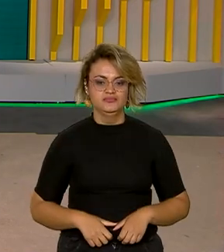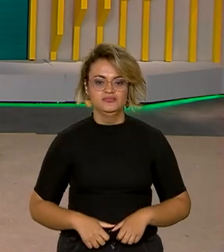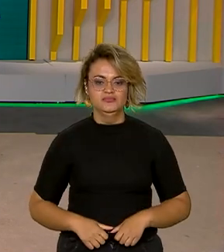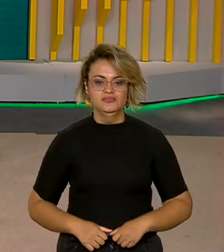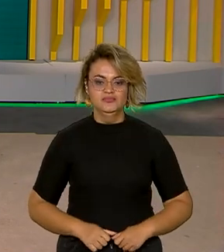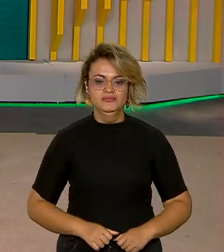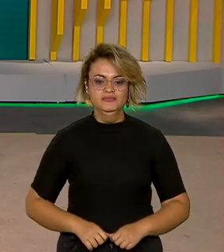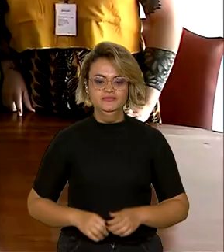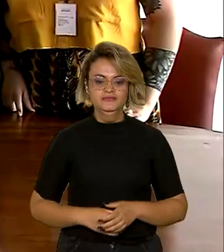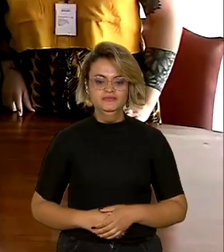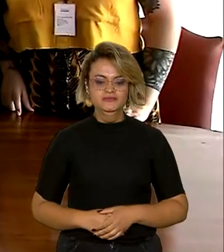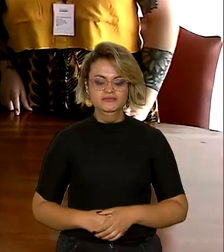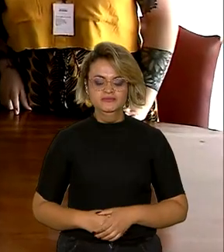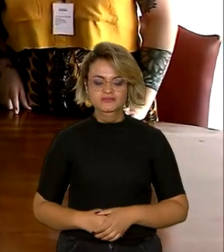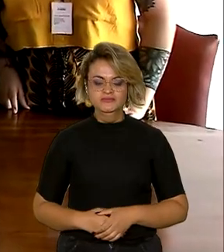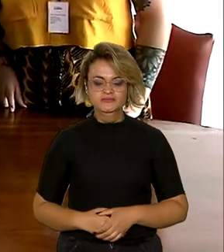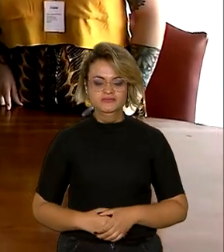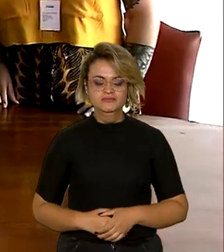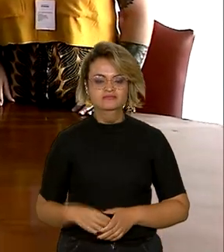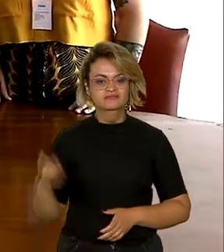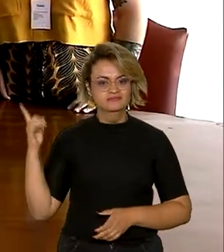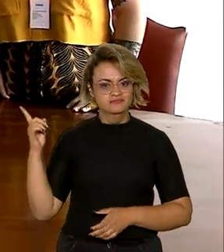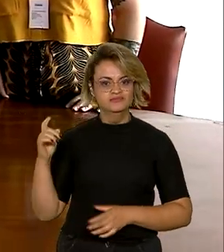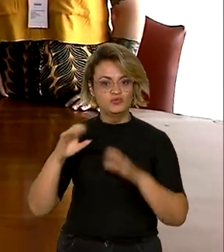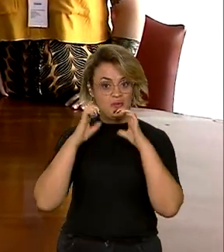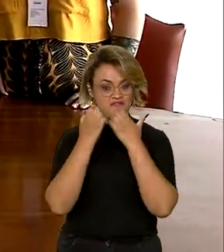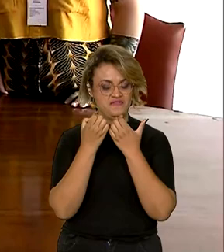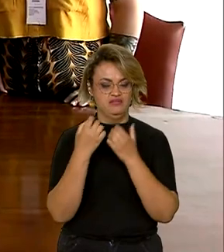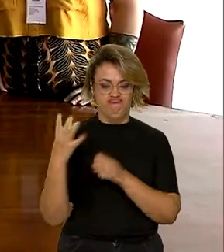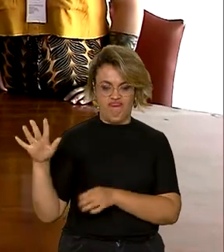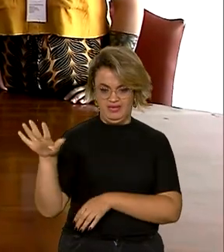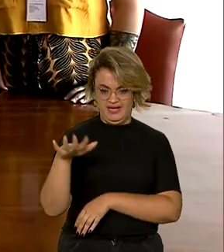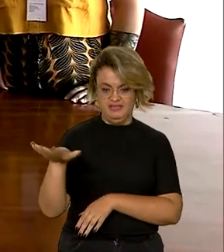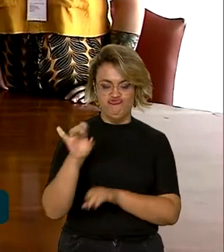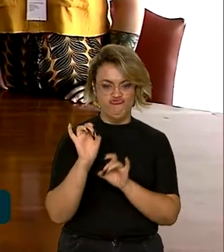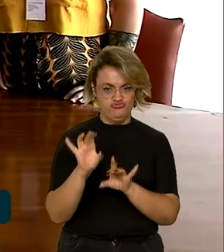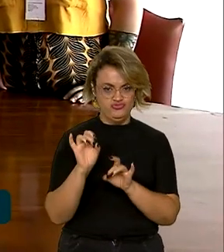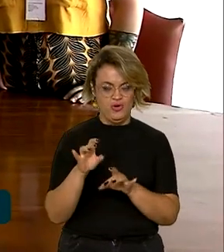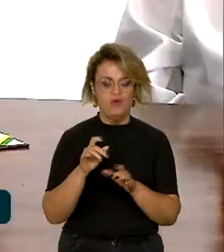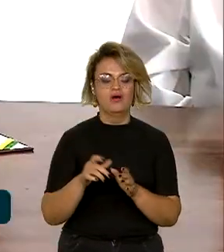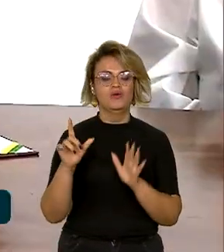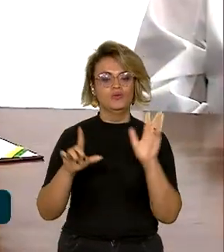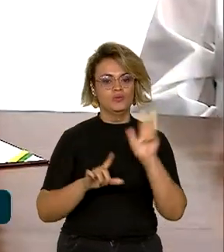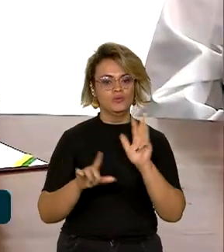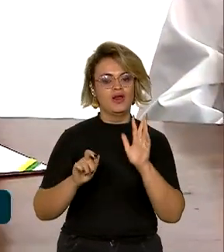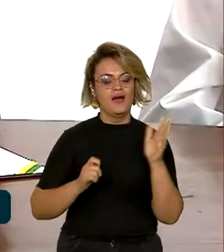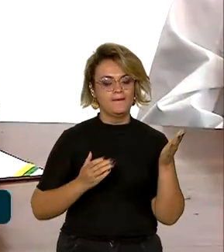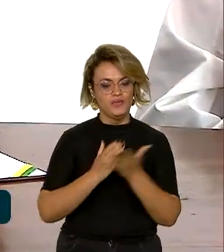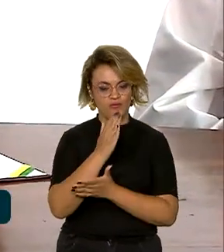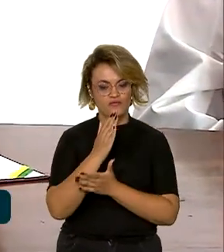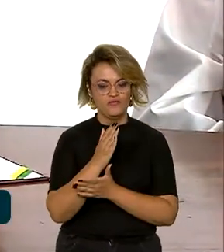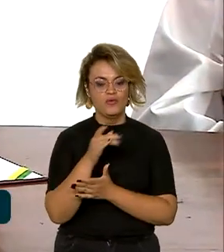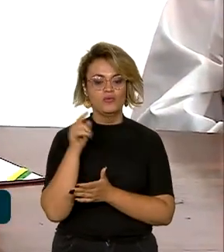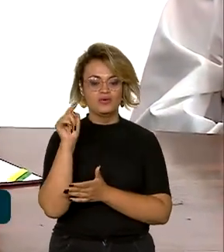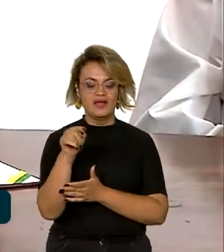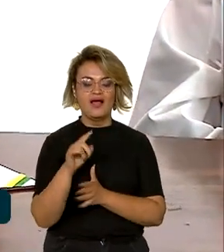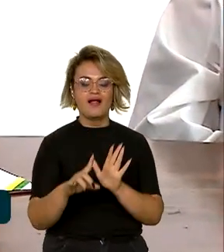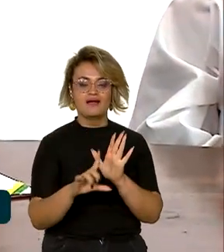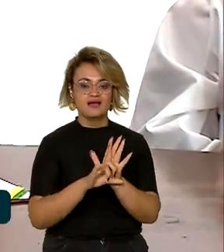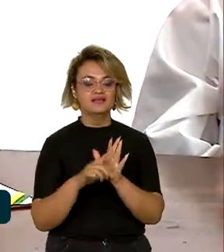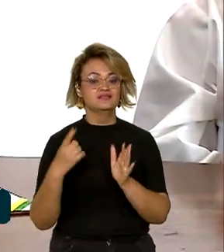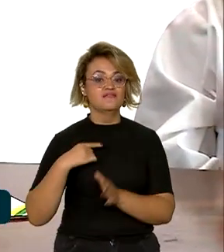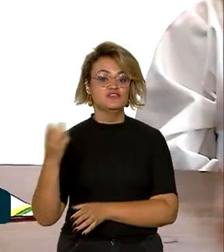doméstica. Numa cerimônia fechada, o presidente Lula sancionou sem alterações a lei